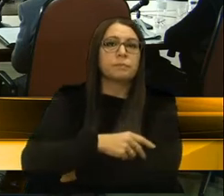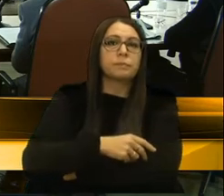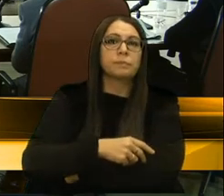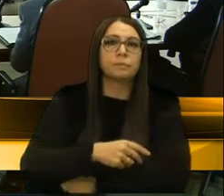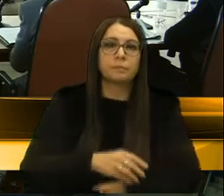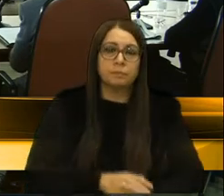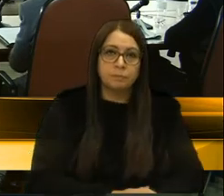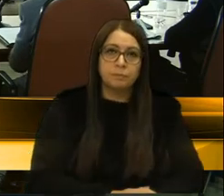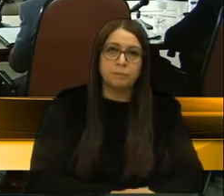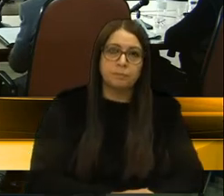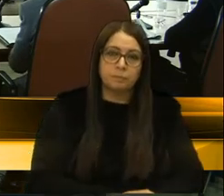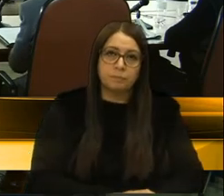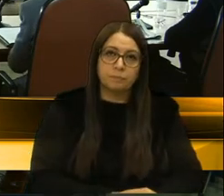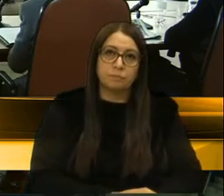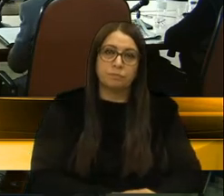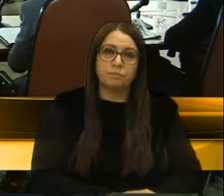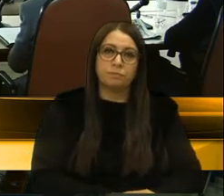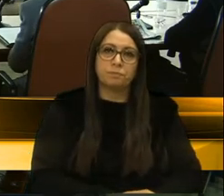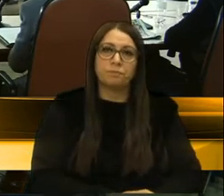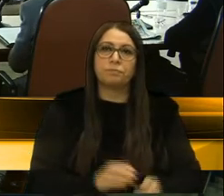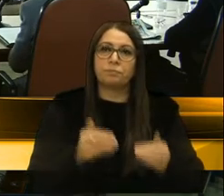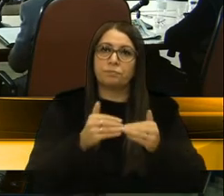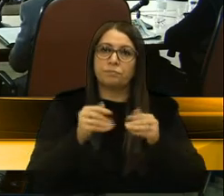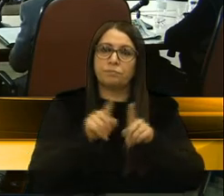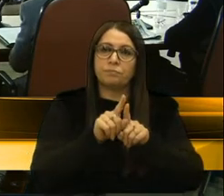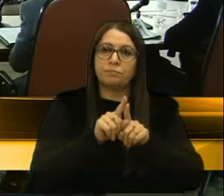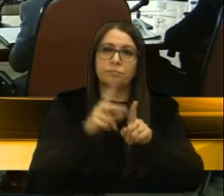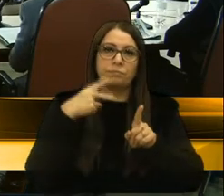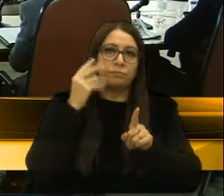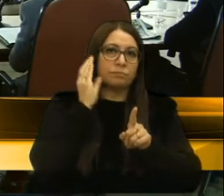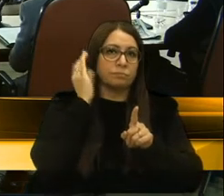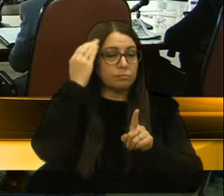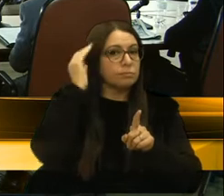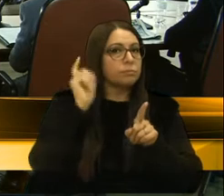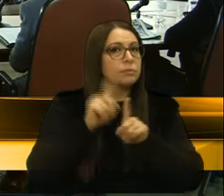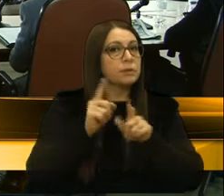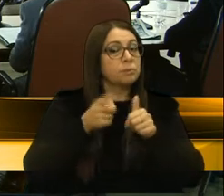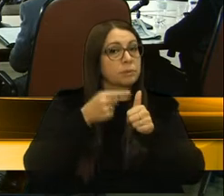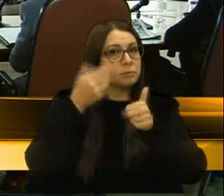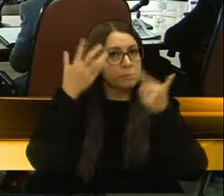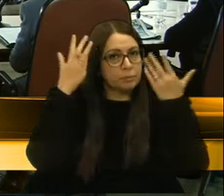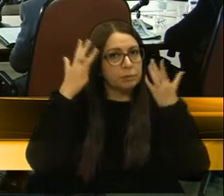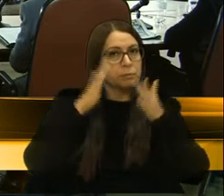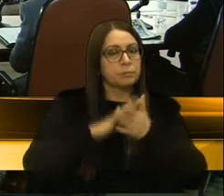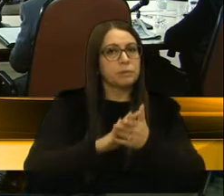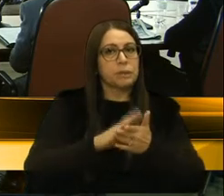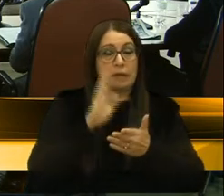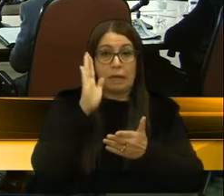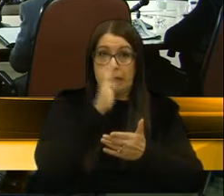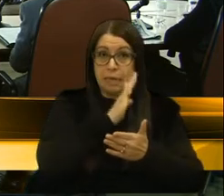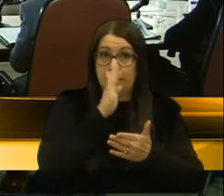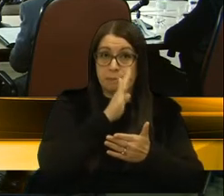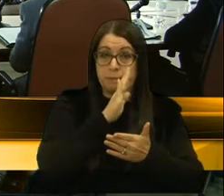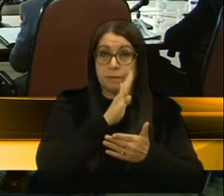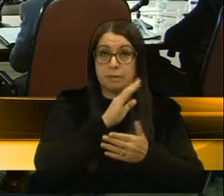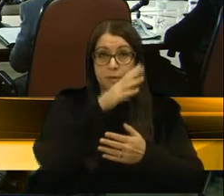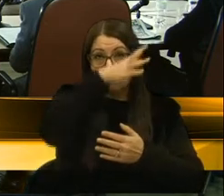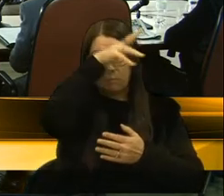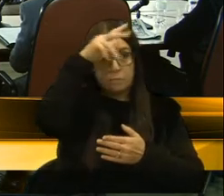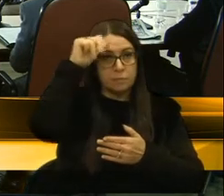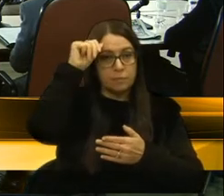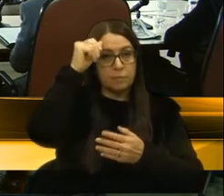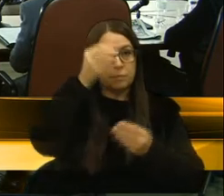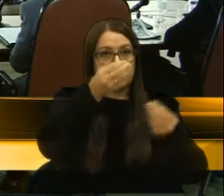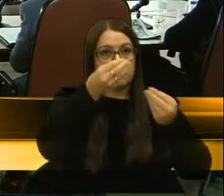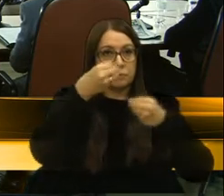Indo um pouco na linha do vereador Felipe, é exatamente isso. Primeiro, parabenizar a presteza do Executivo no